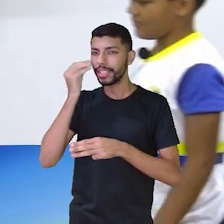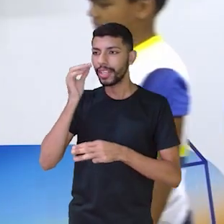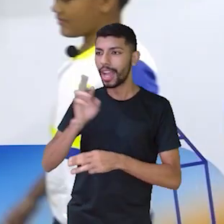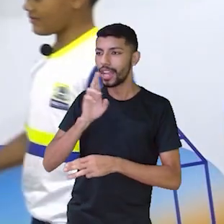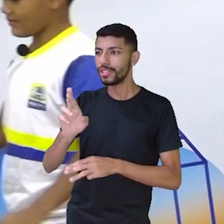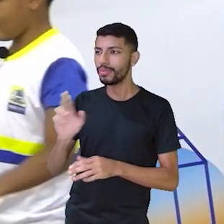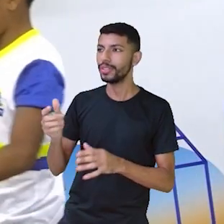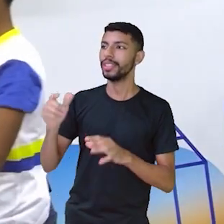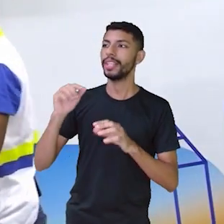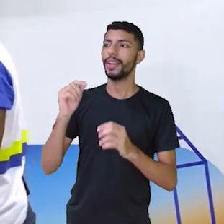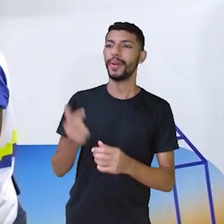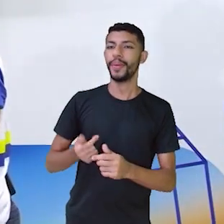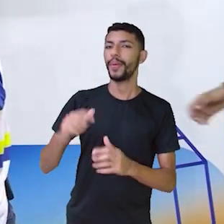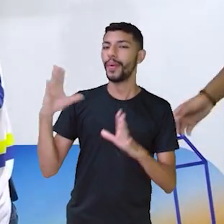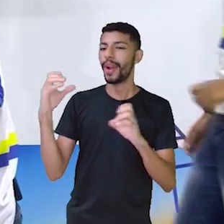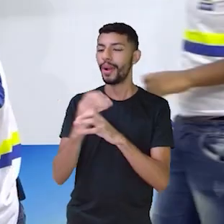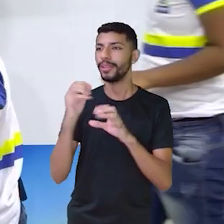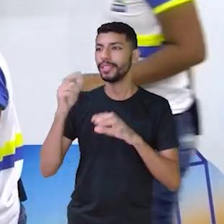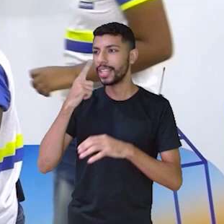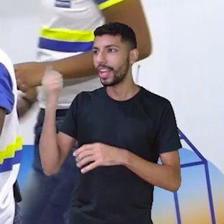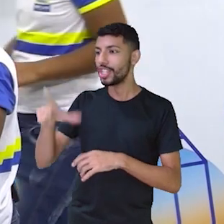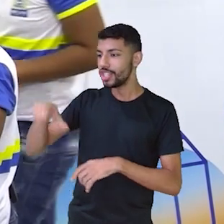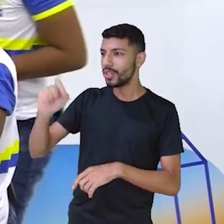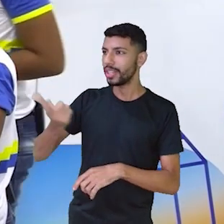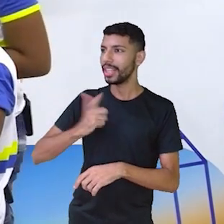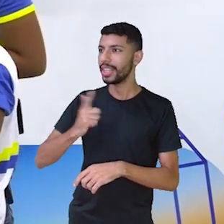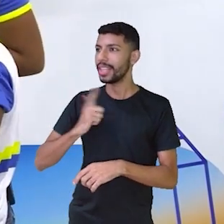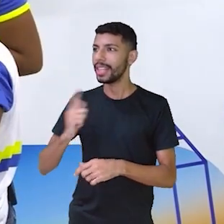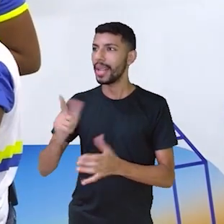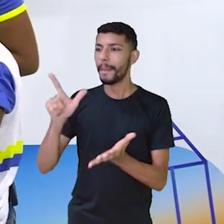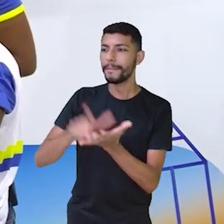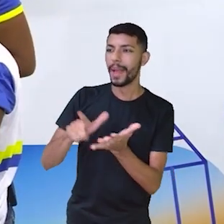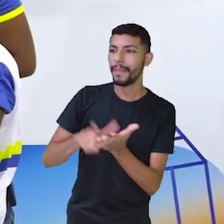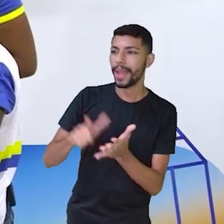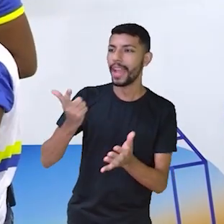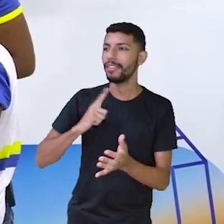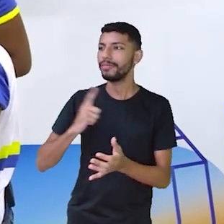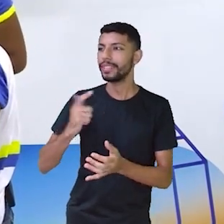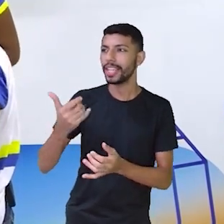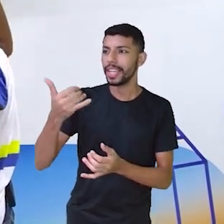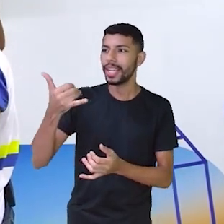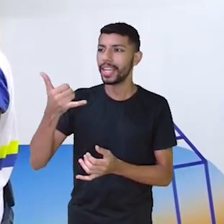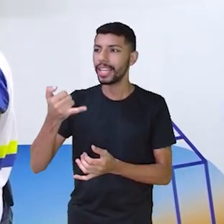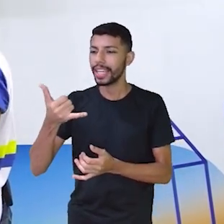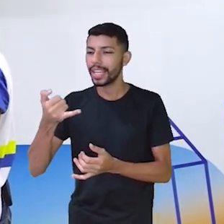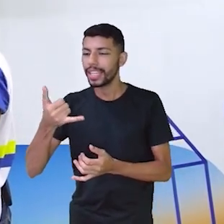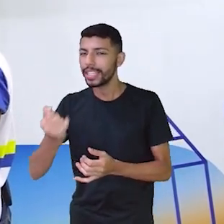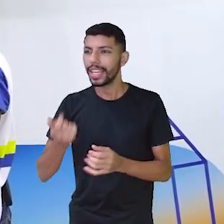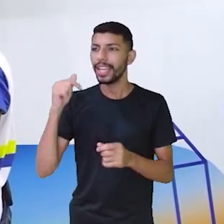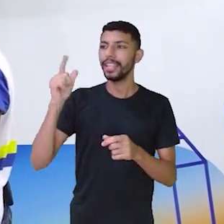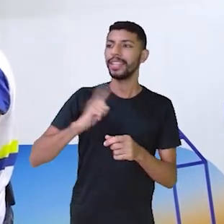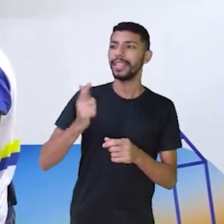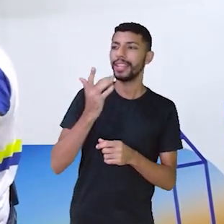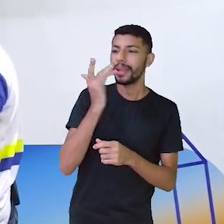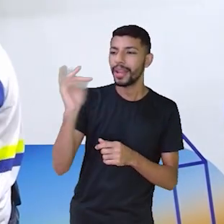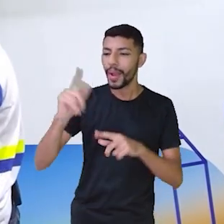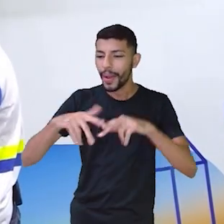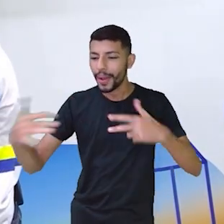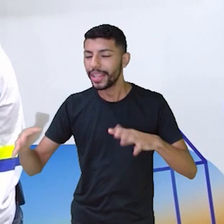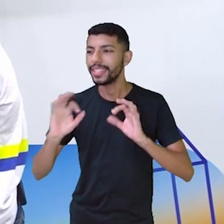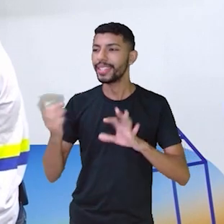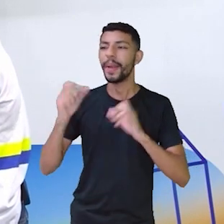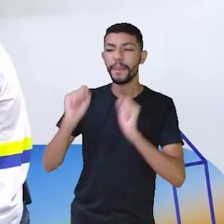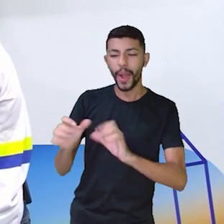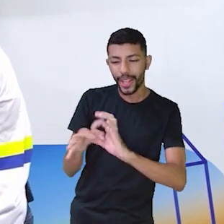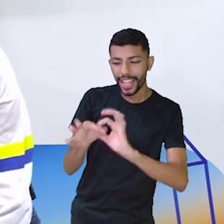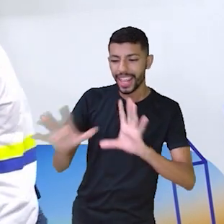Escolham aí. Tem papel, né, tem as canetinhas para vocês fazerem as contas, tem material dourado. Podem pegar aí,